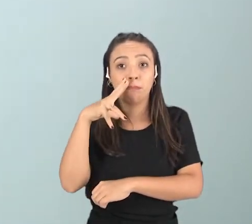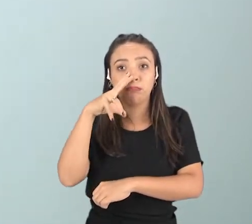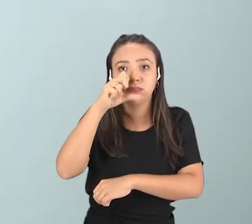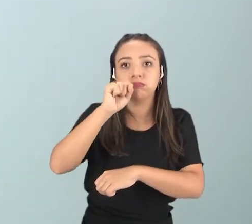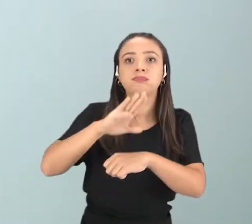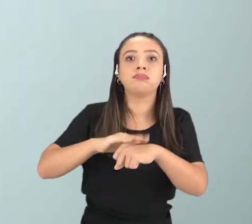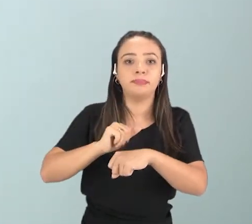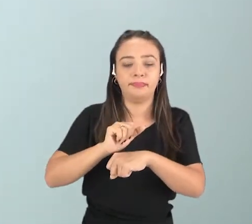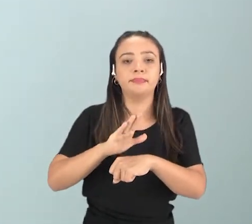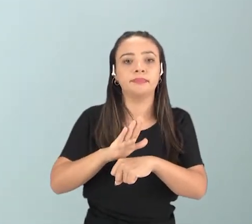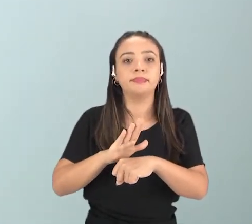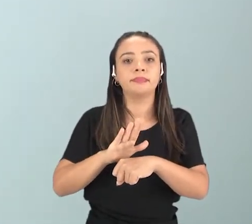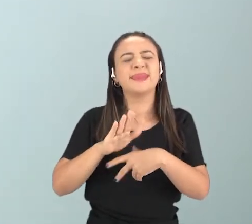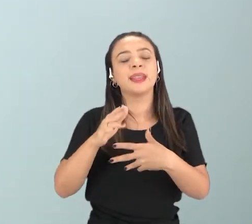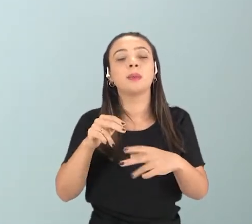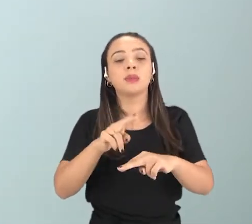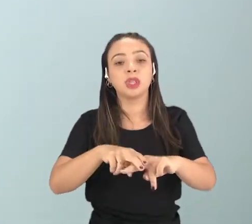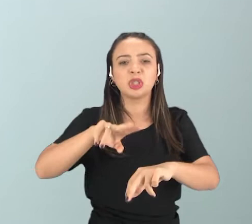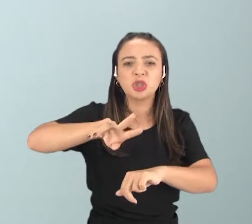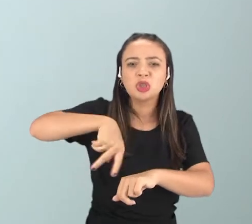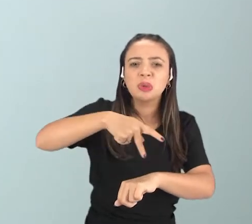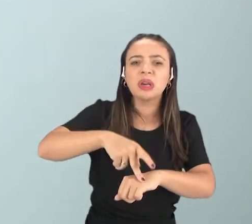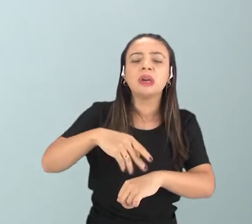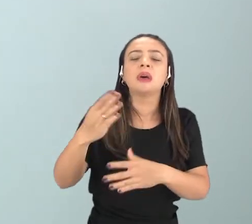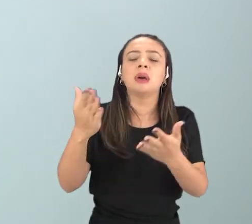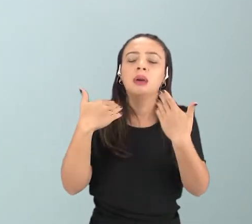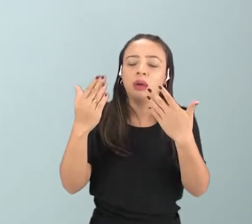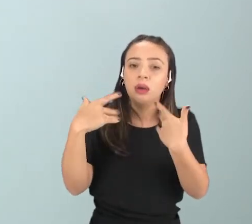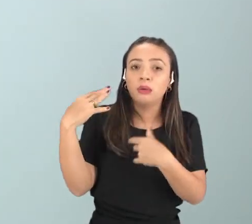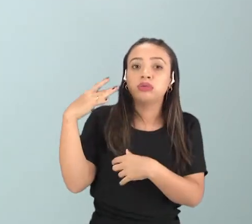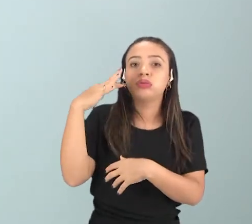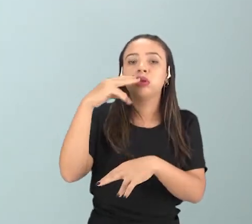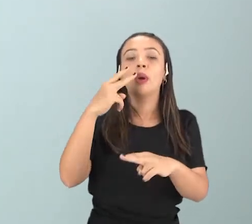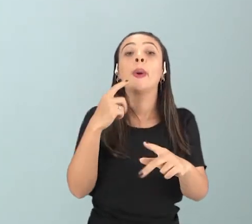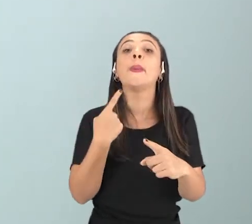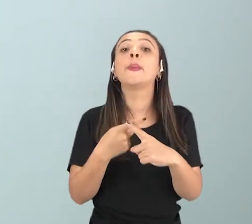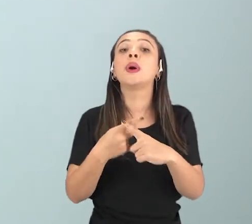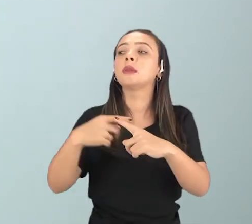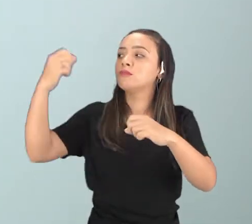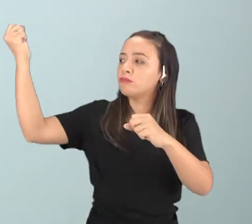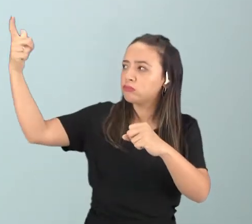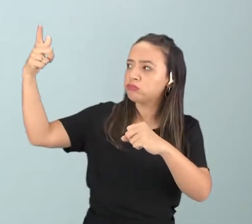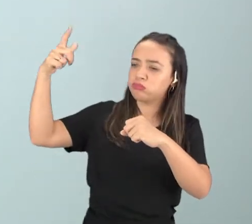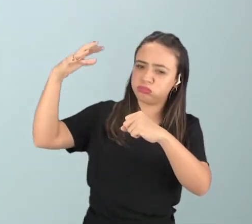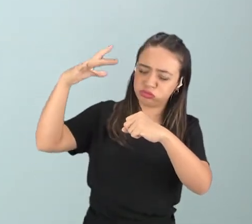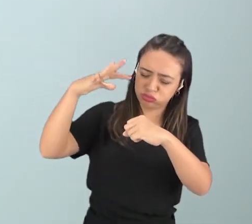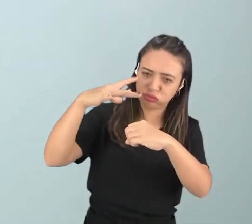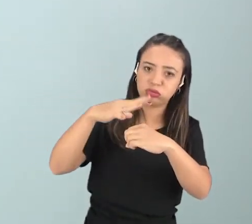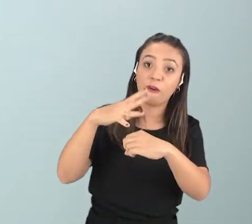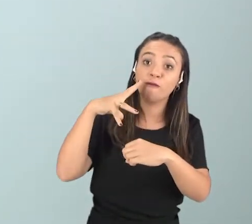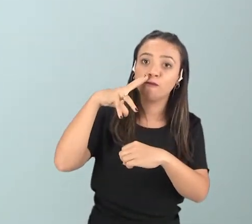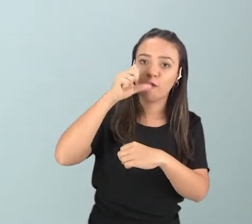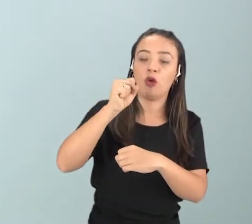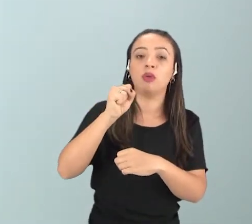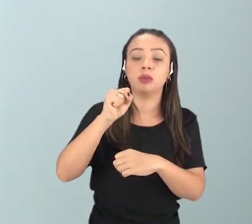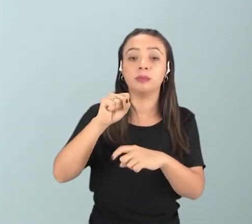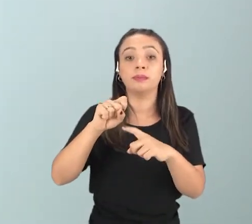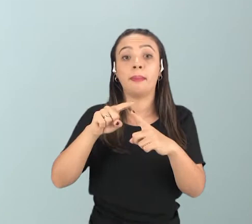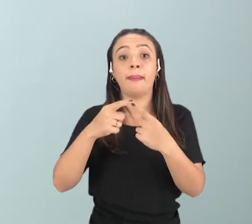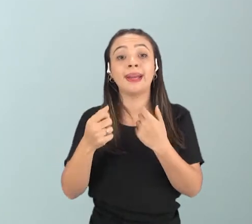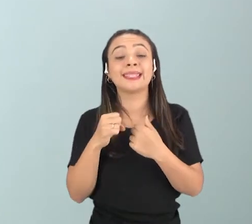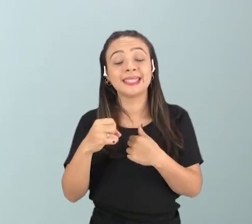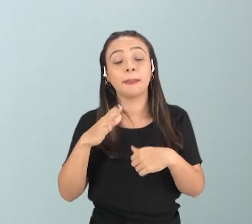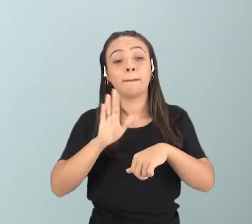que estão ali, ele tem um clima mais quente, um clima mais tropical. Porque os raios solares incidem numa forma vertical, tá? Já próximo dos